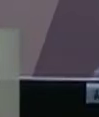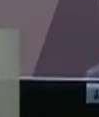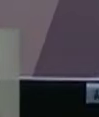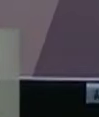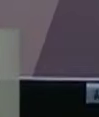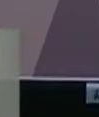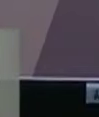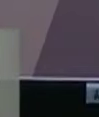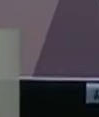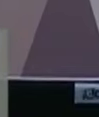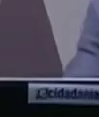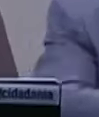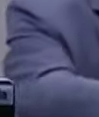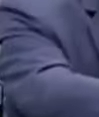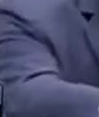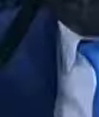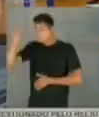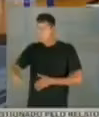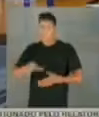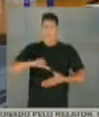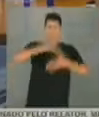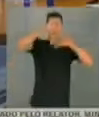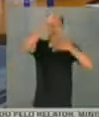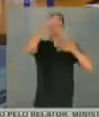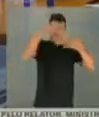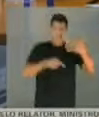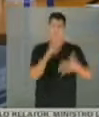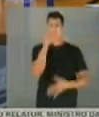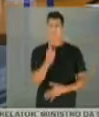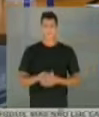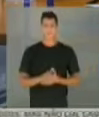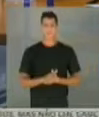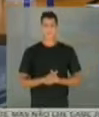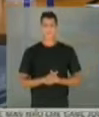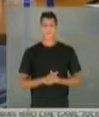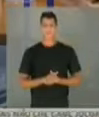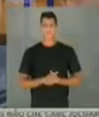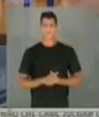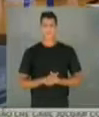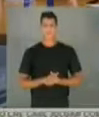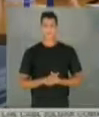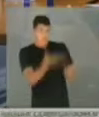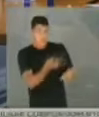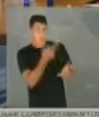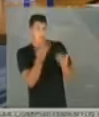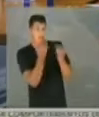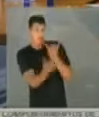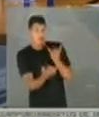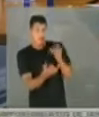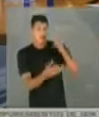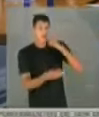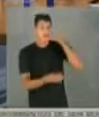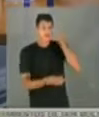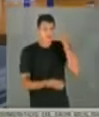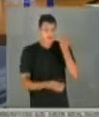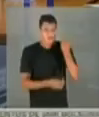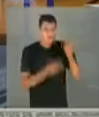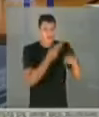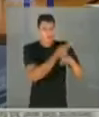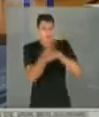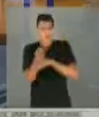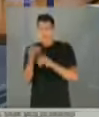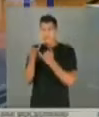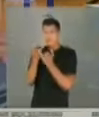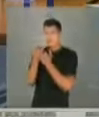sim e a Copa América não. Eu vou lhe fazer uma pergunta também para a Vossa Excelência responder. Vossa Excelência, está parecendo o senador que procura a